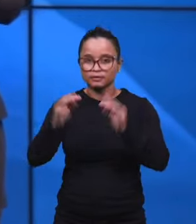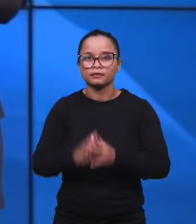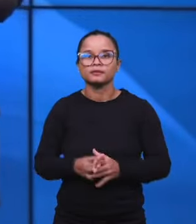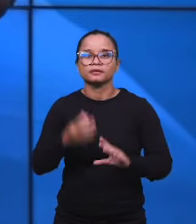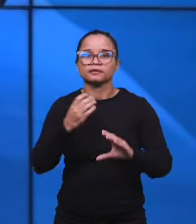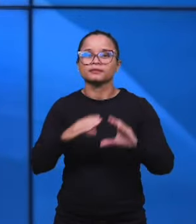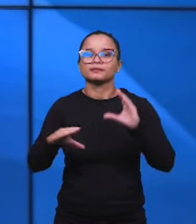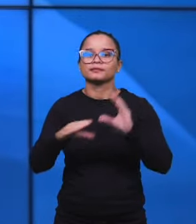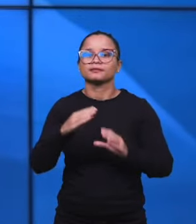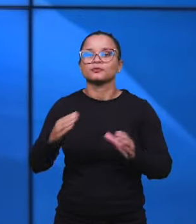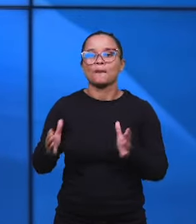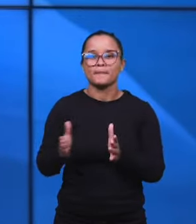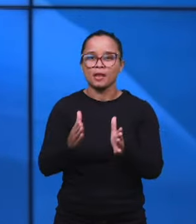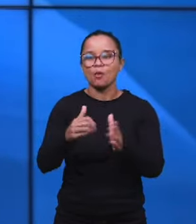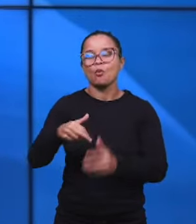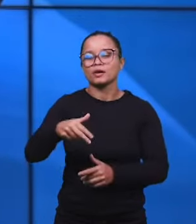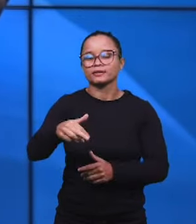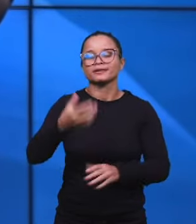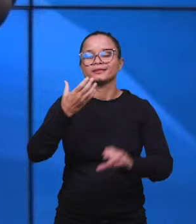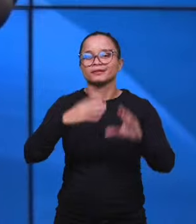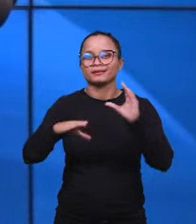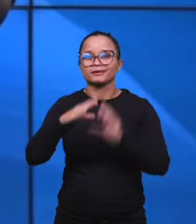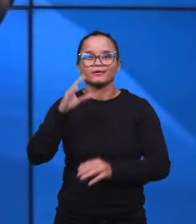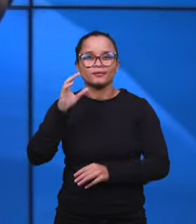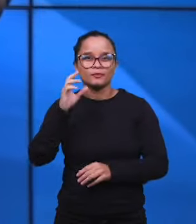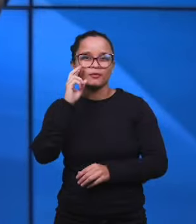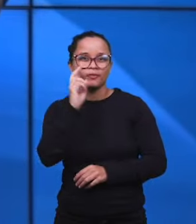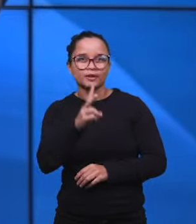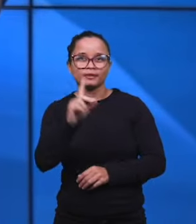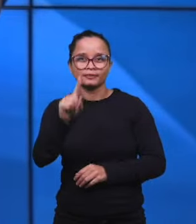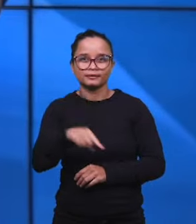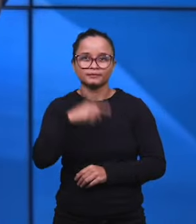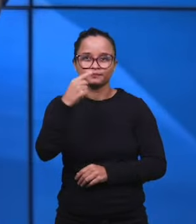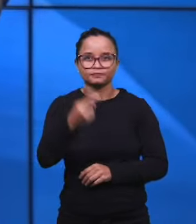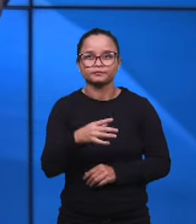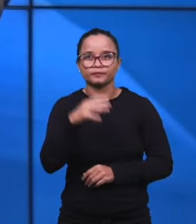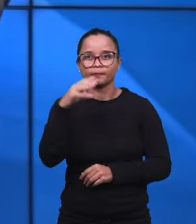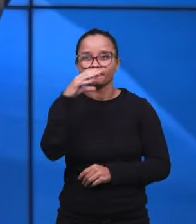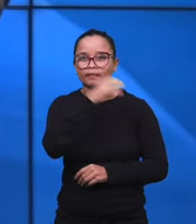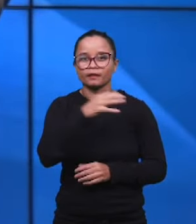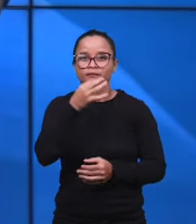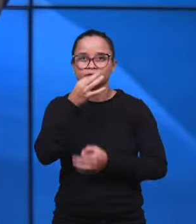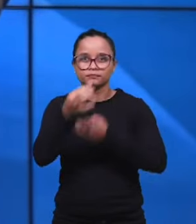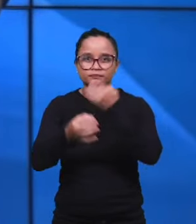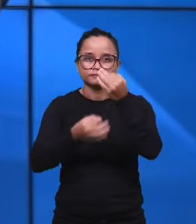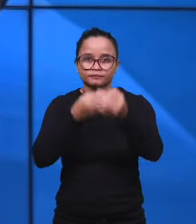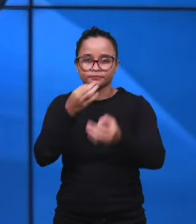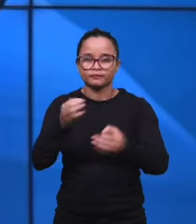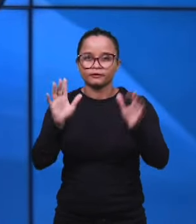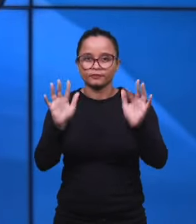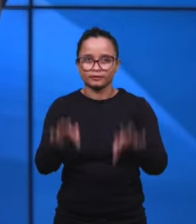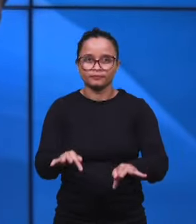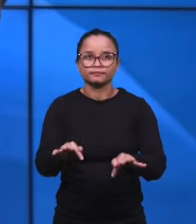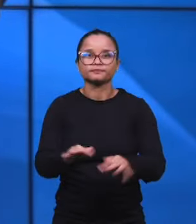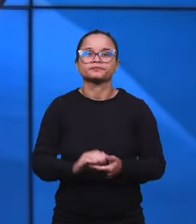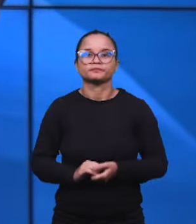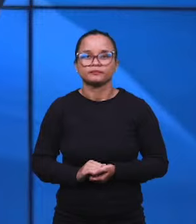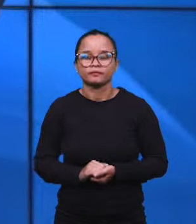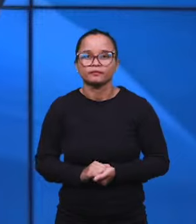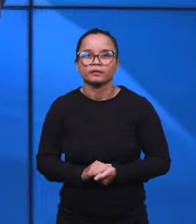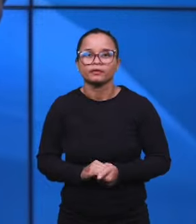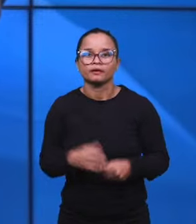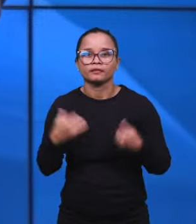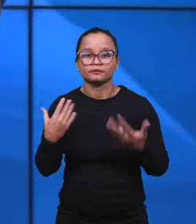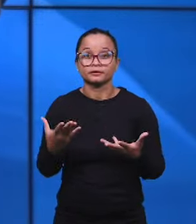testemunhando pela rua, cantando. Nós vamos ouvir isto e depois nós vamos fazer aqui um rápido comentário, terminando esta